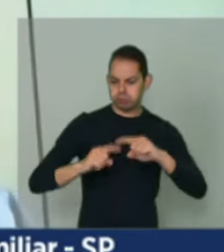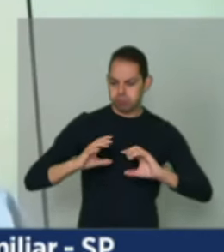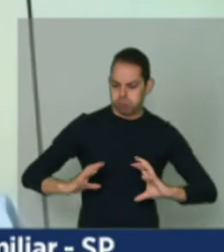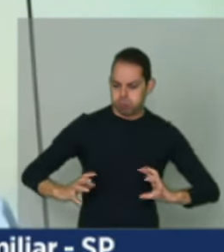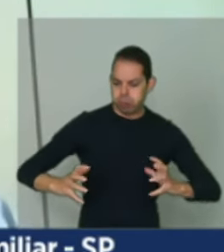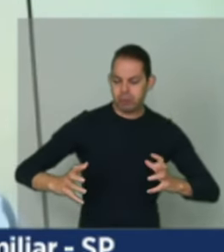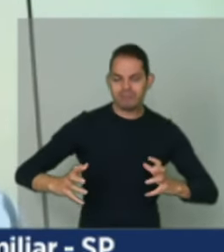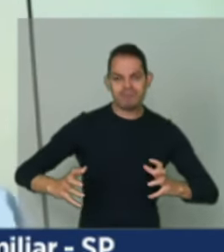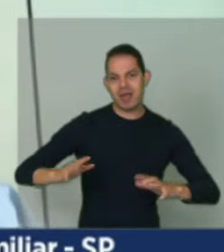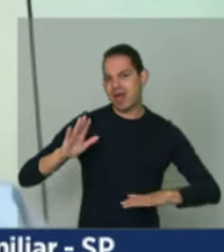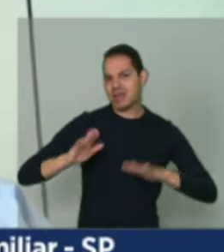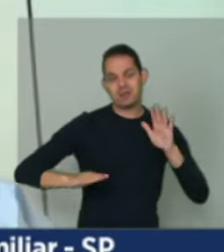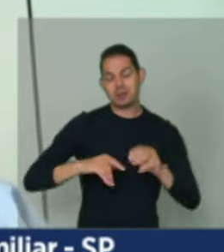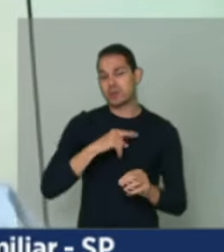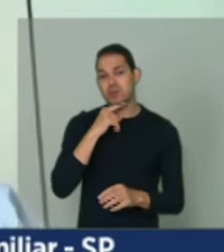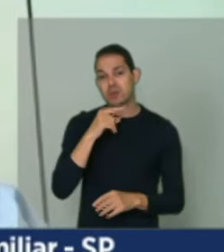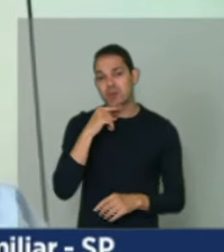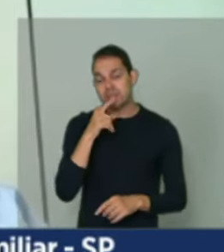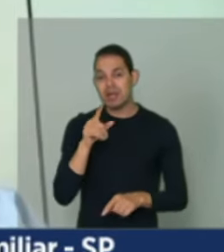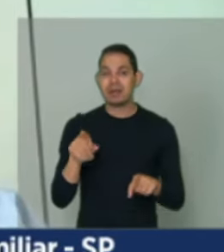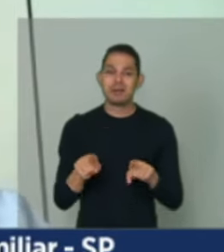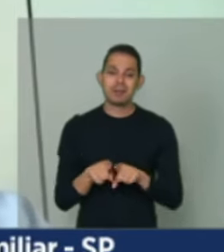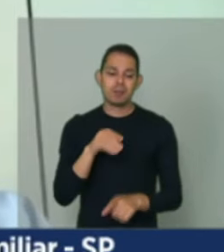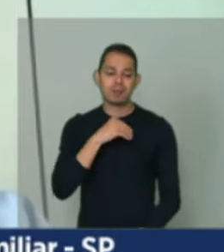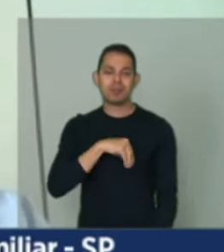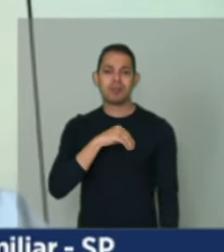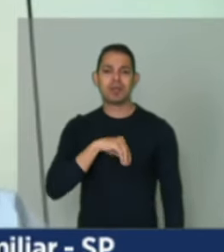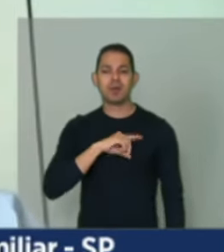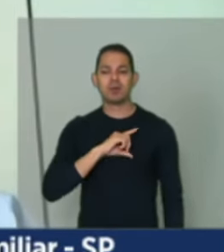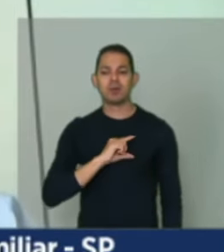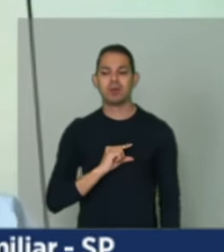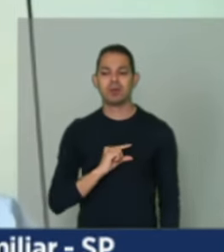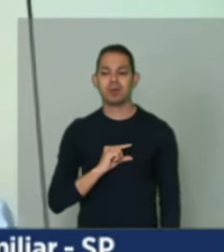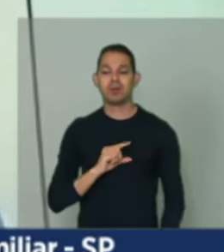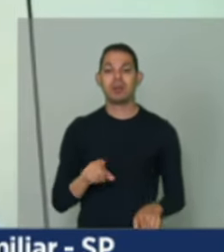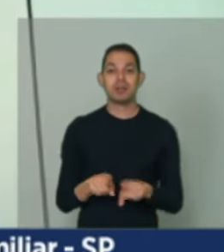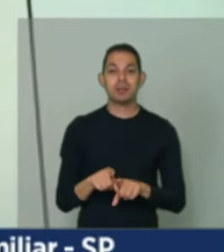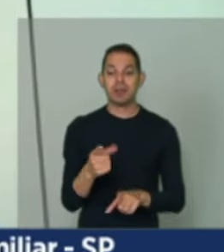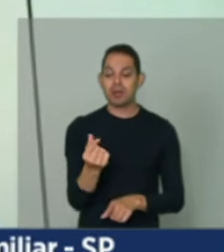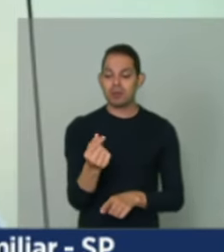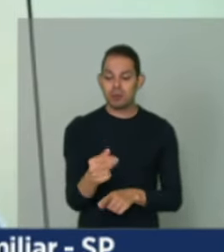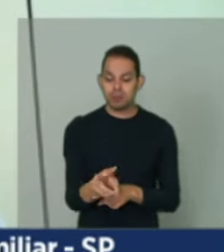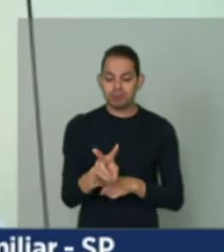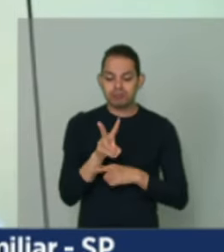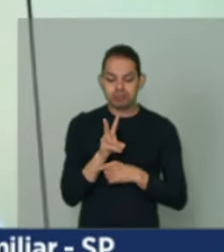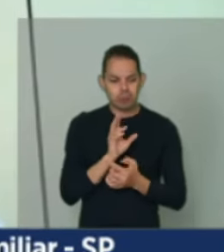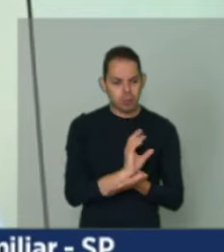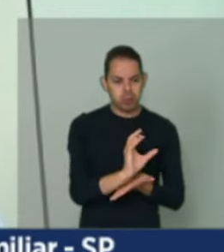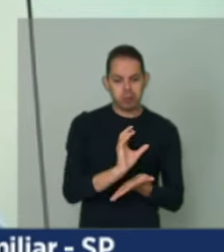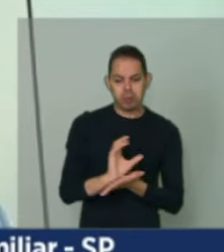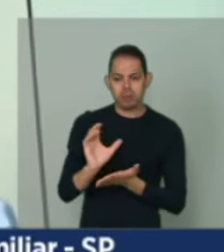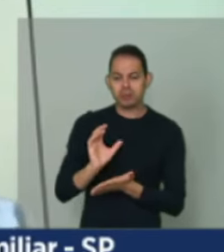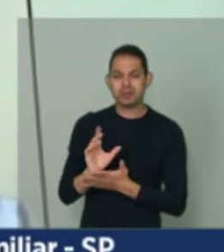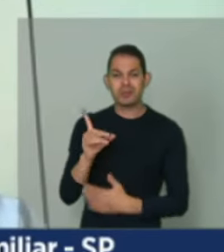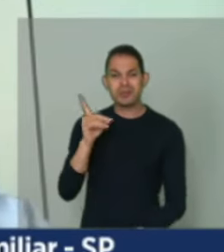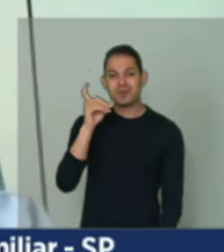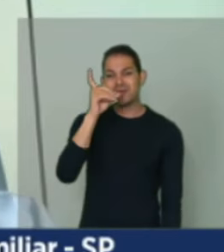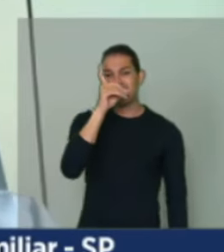renda, e pouco ou quase nenhum crédito, dificultando ainda